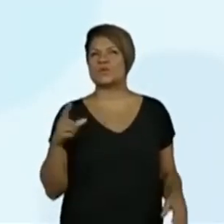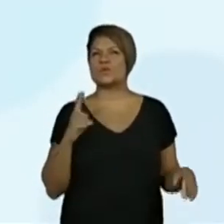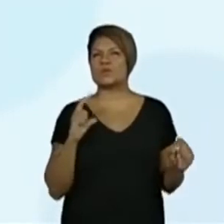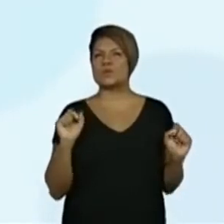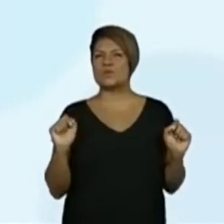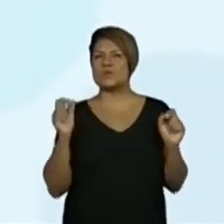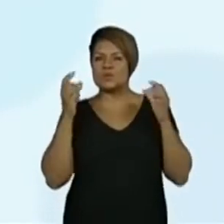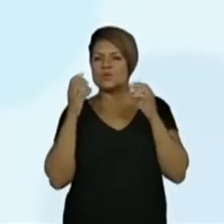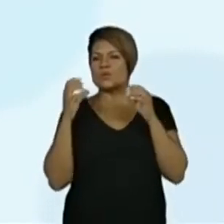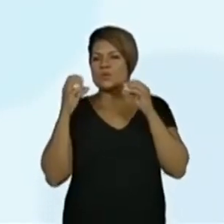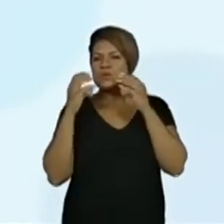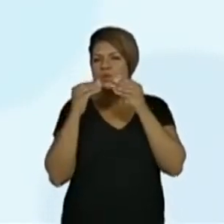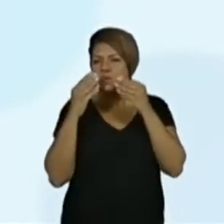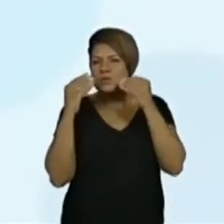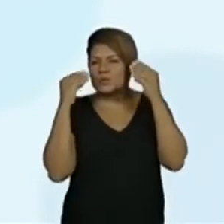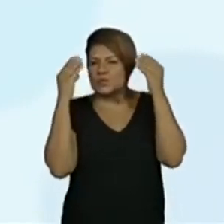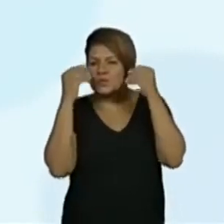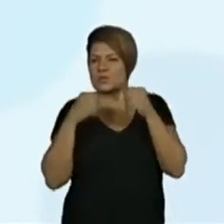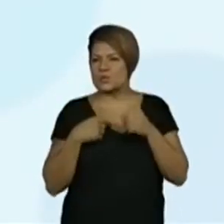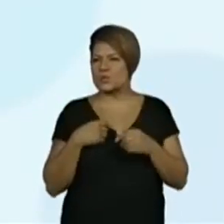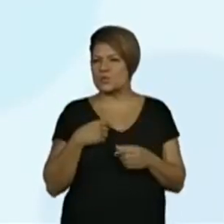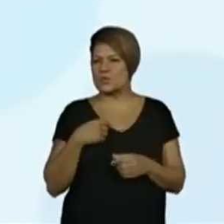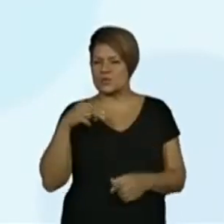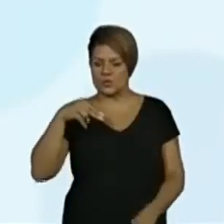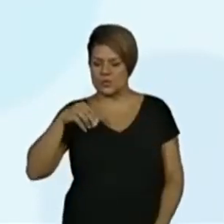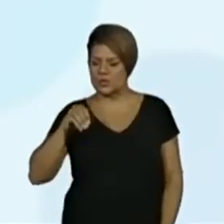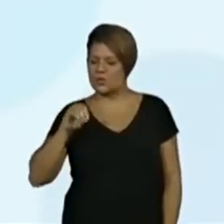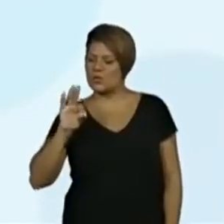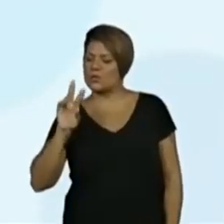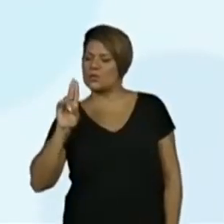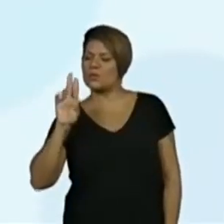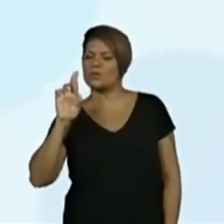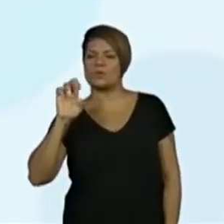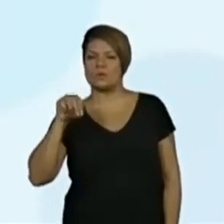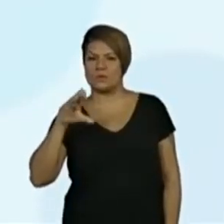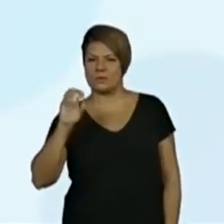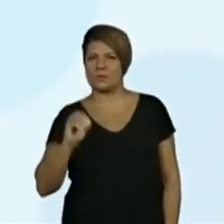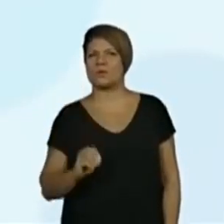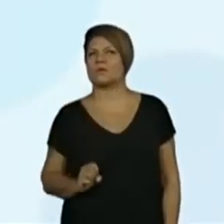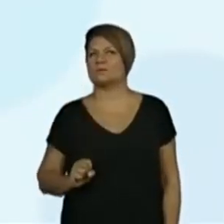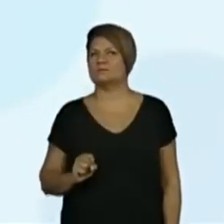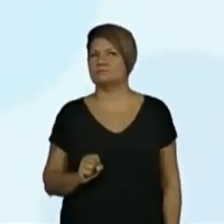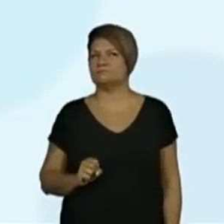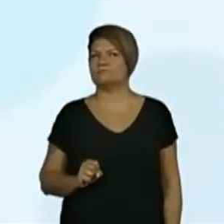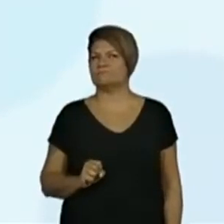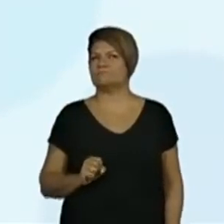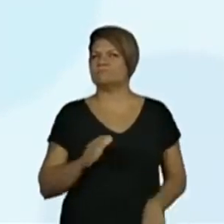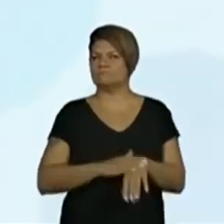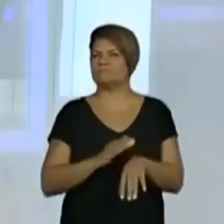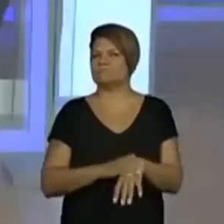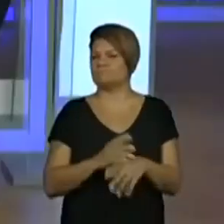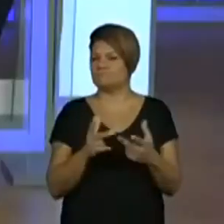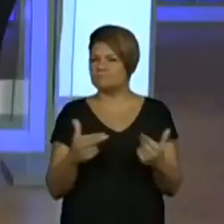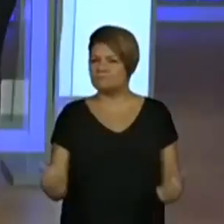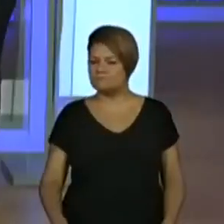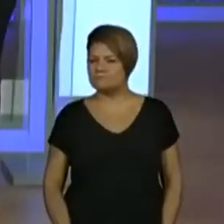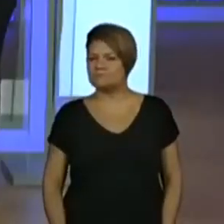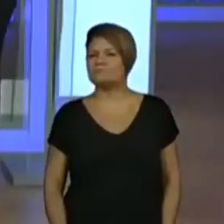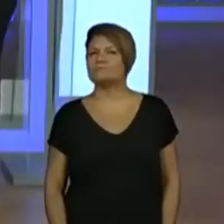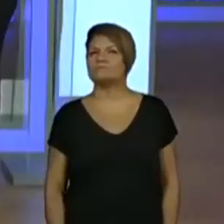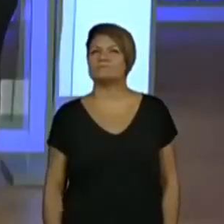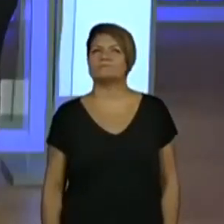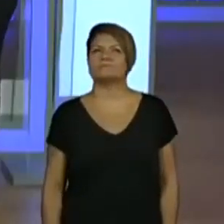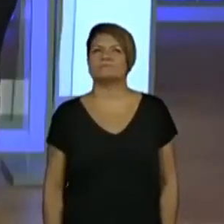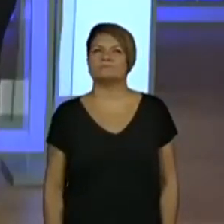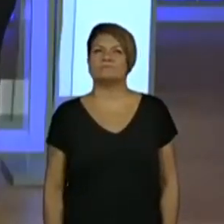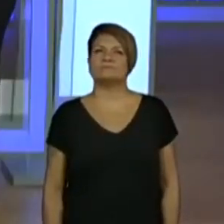a gente já sabe que boa coisa não vem. Será, professora? Estou ansiosa. E tenho certeza que muitos deles que estão